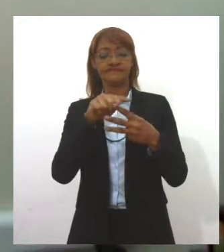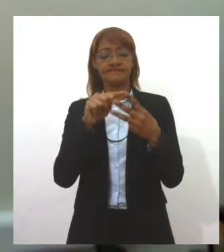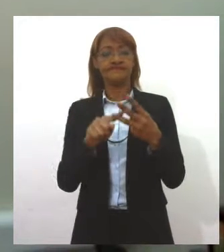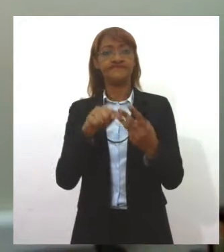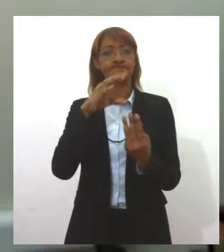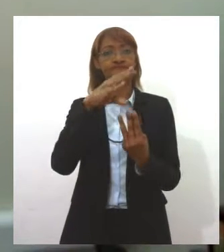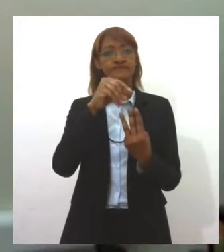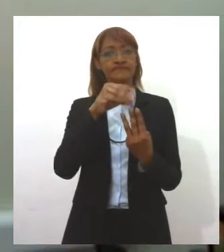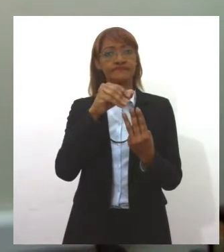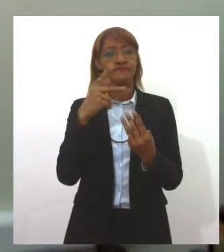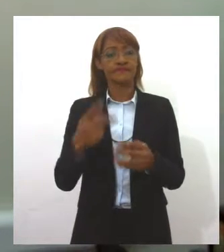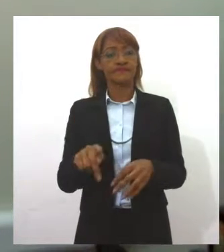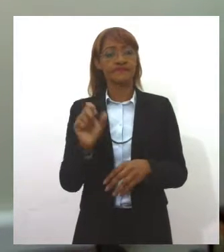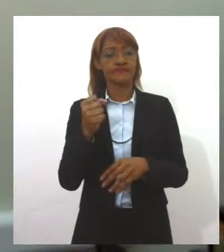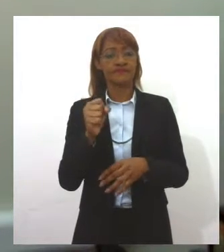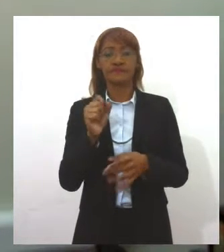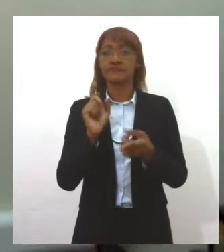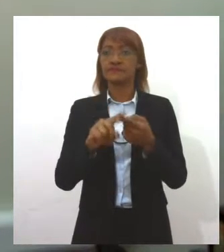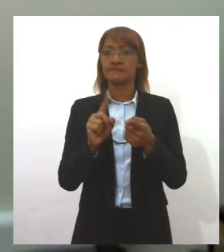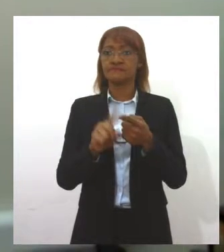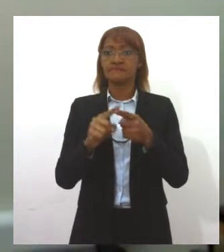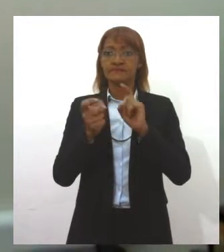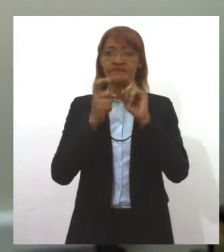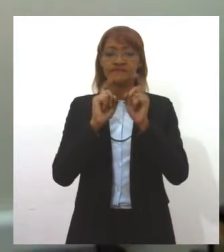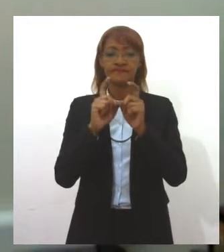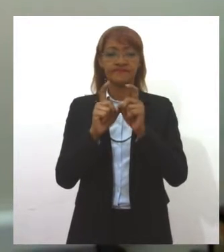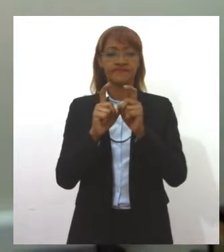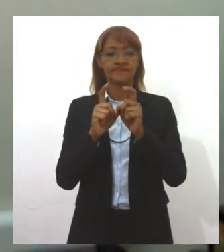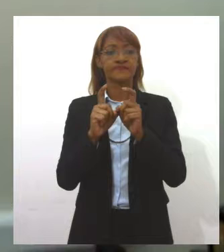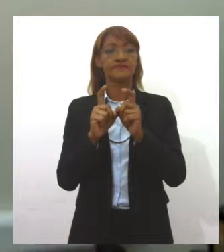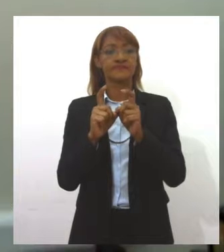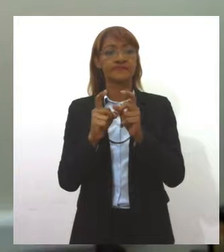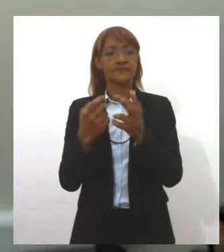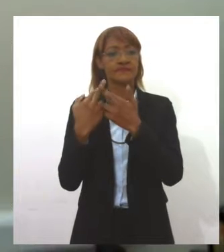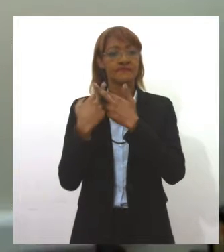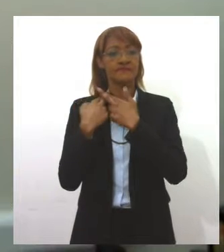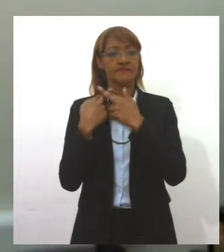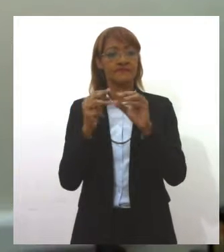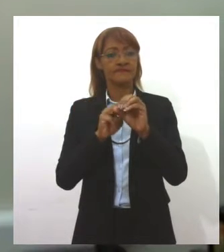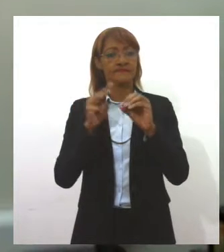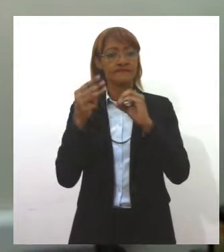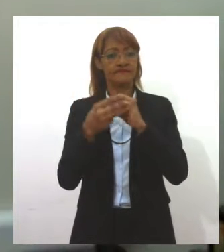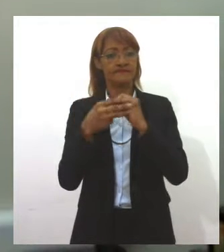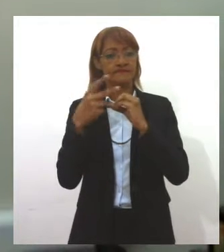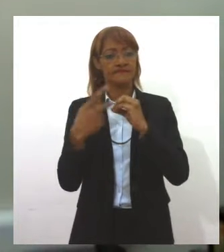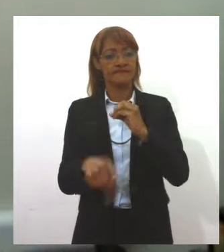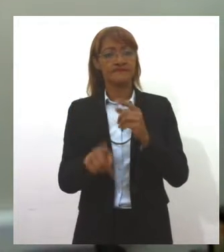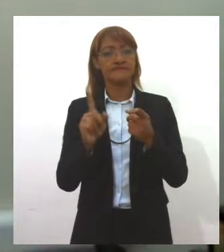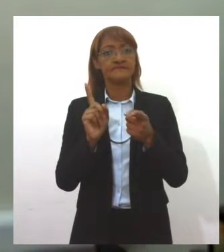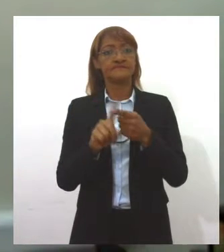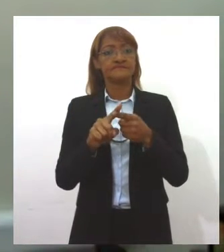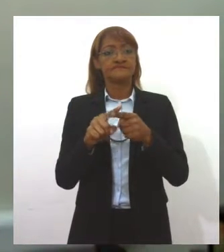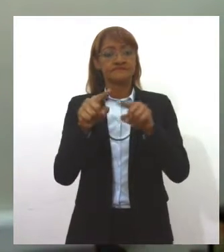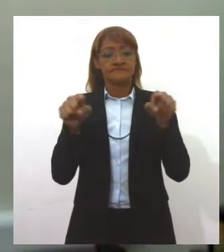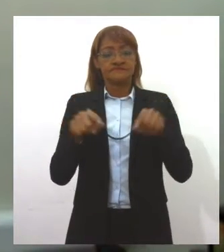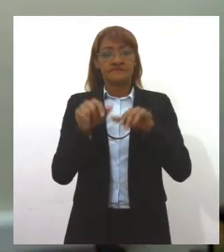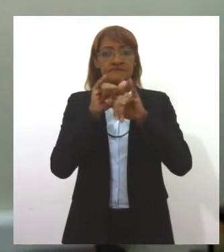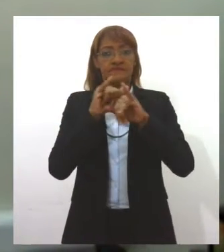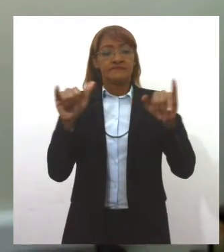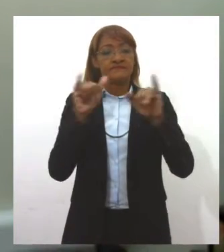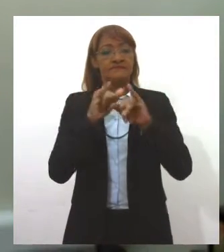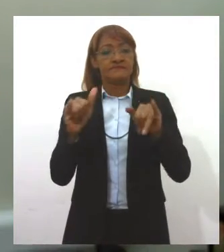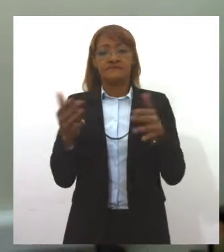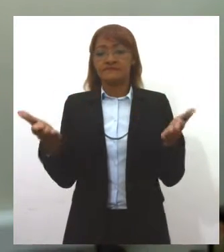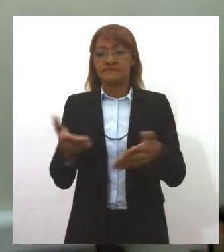Sergipe. A transmissão da mesa redonda vai ficar a cargo da TV Alese e da agência de notícias Alese. É